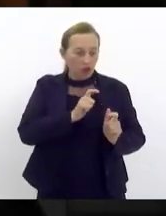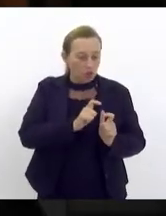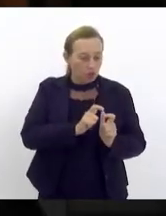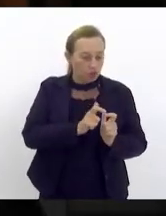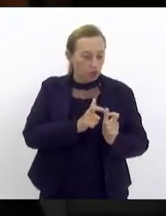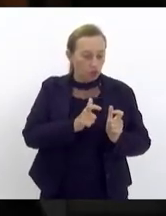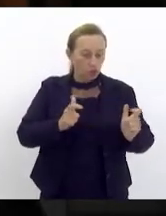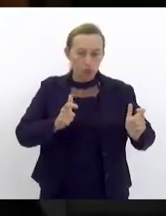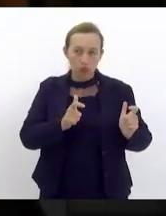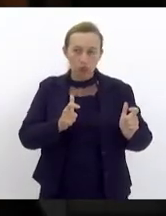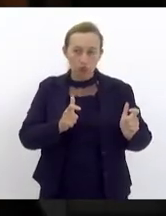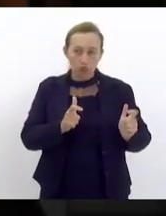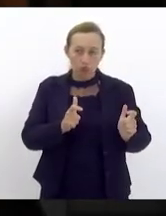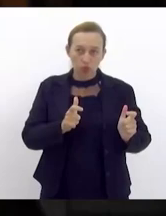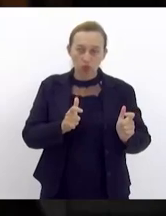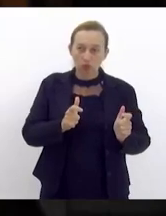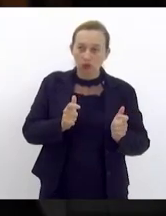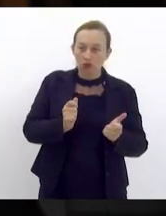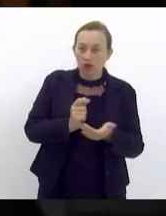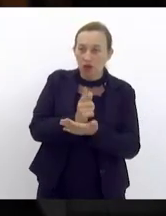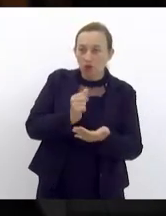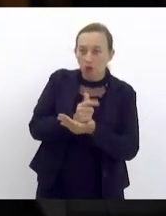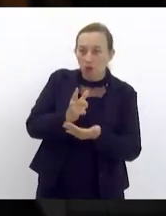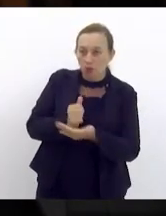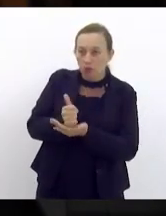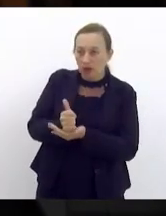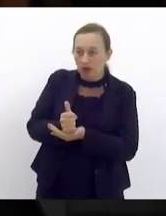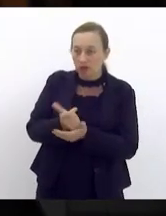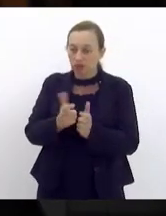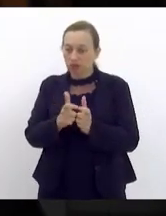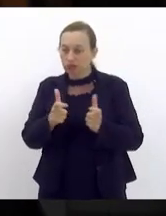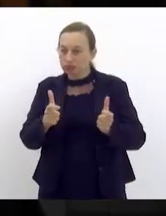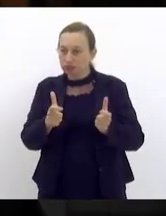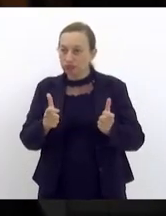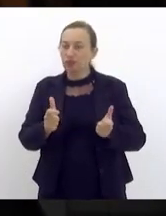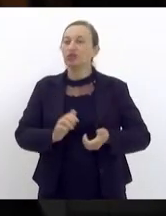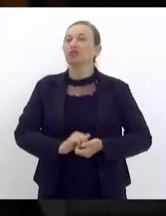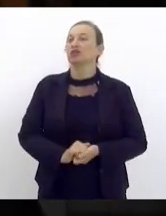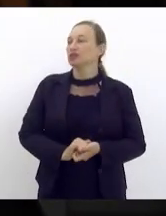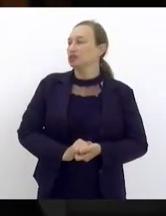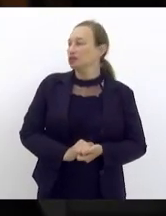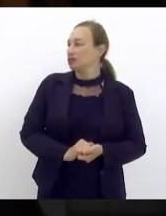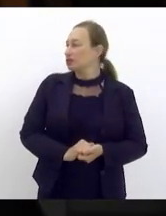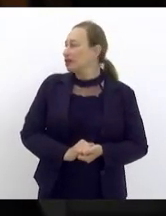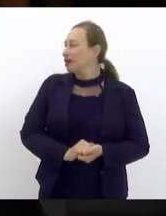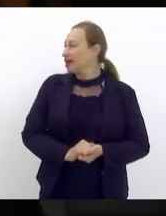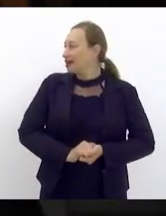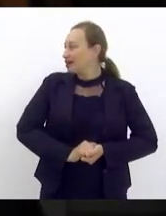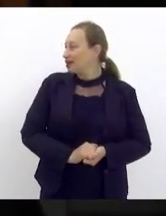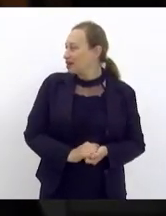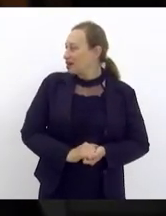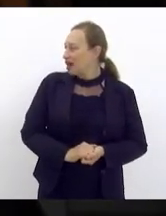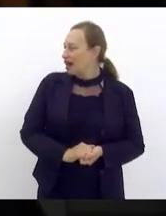consumo aumentar a arrecadação oriunda dos tributos ora